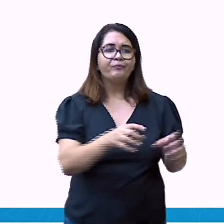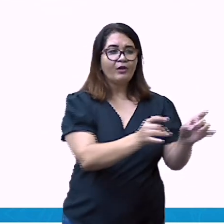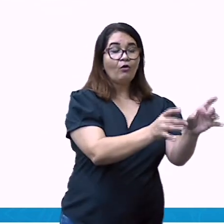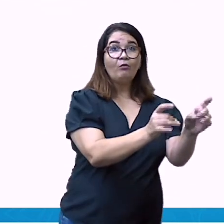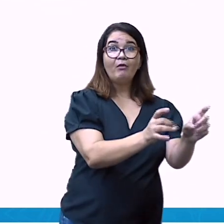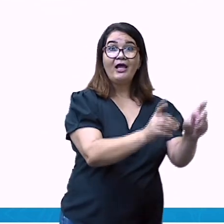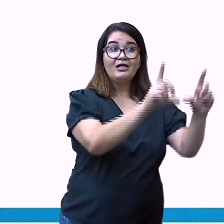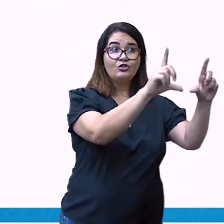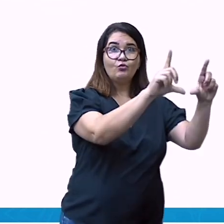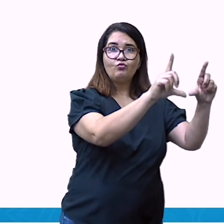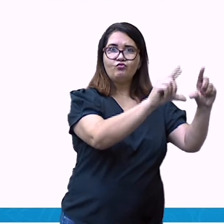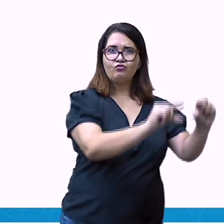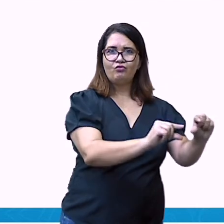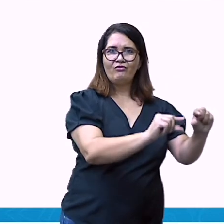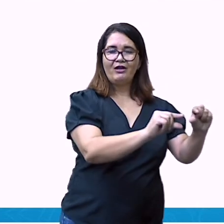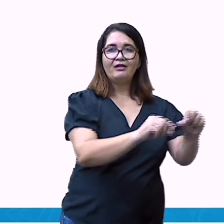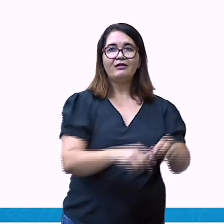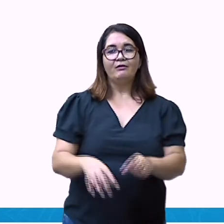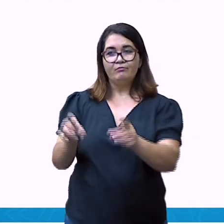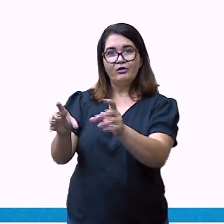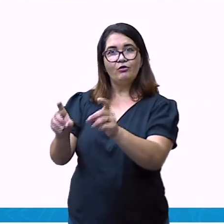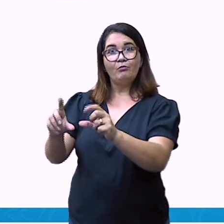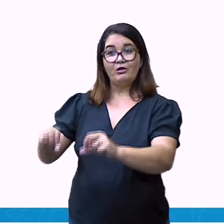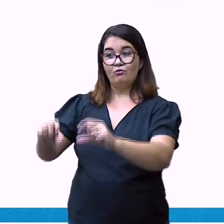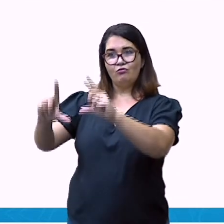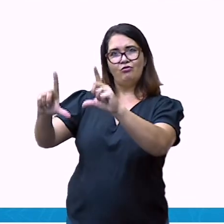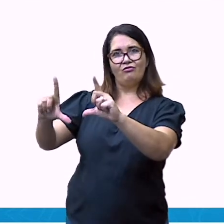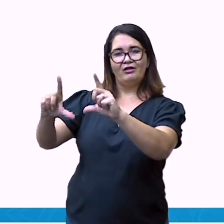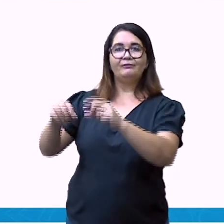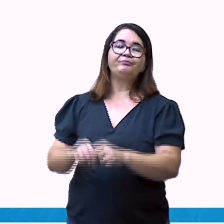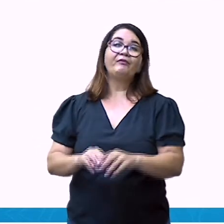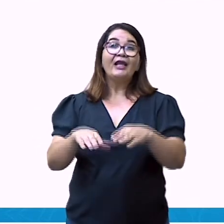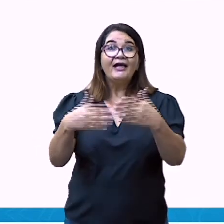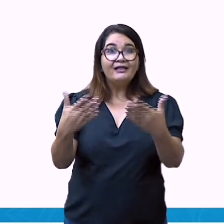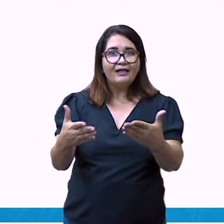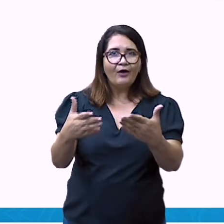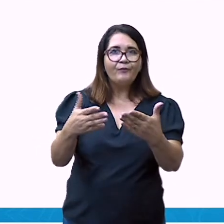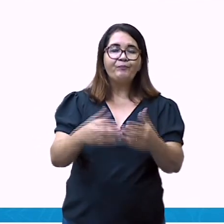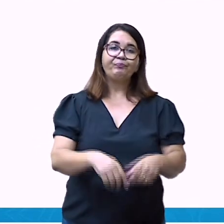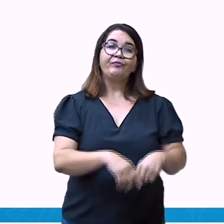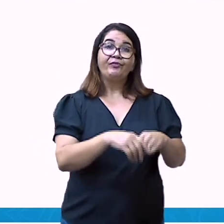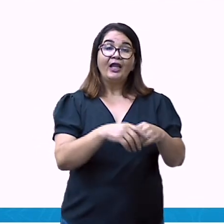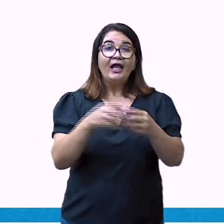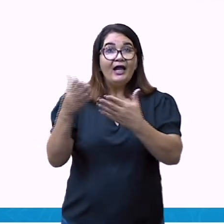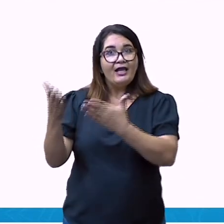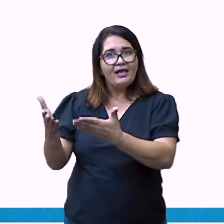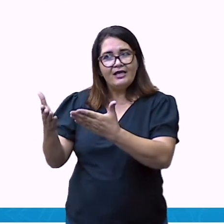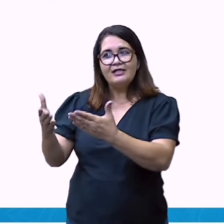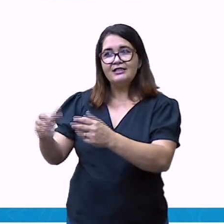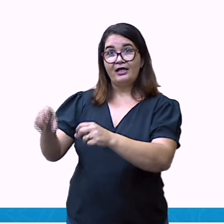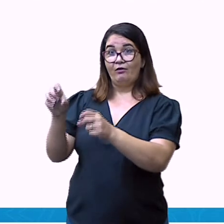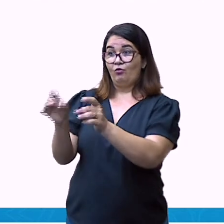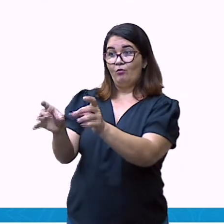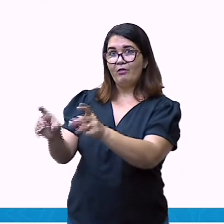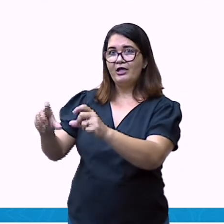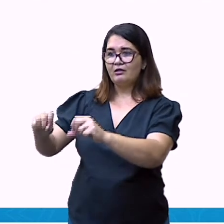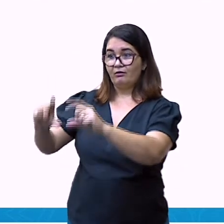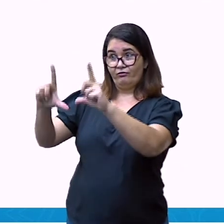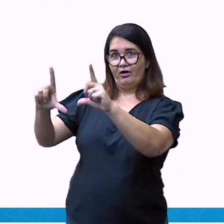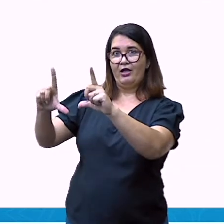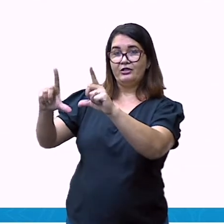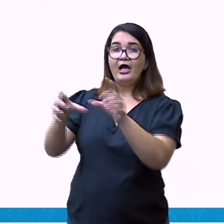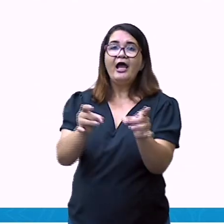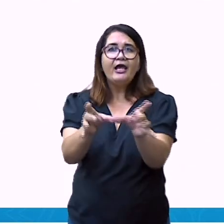comércio varejista? O comércio atacadista vende em grande quantidade,